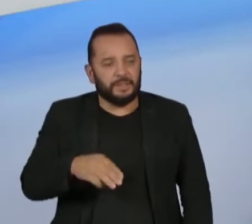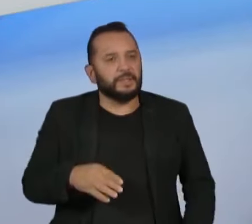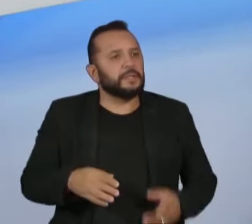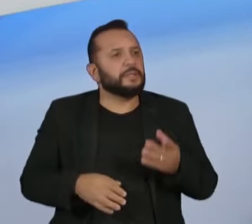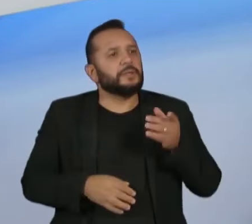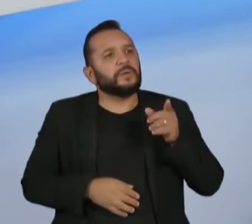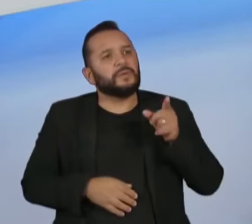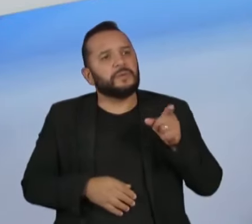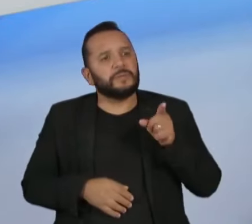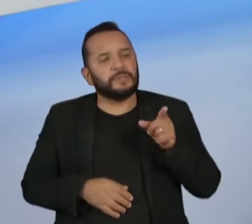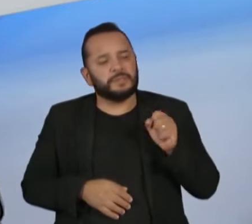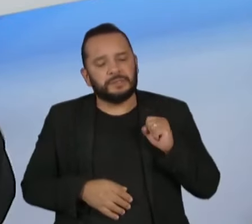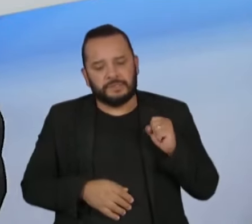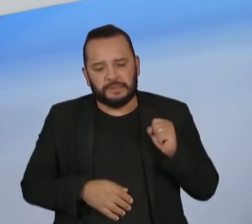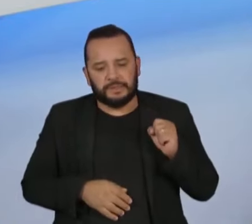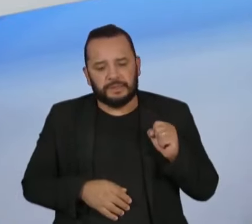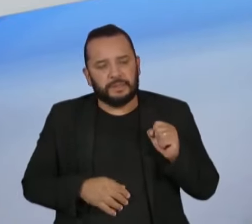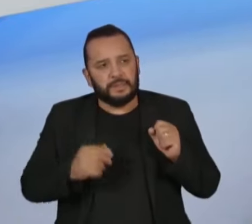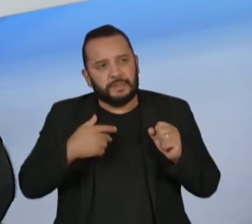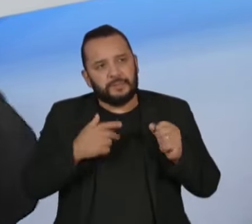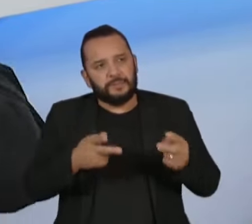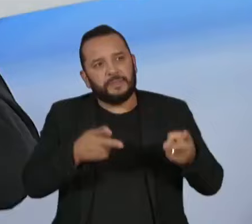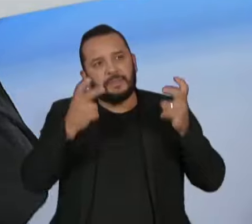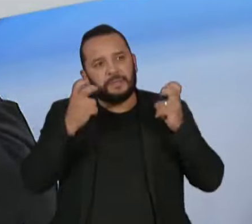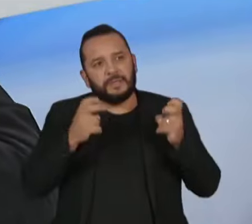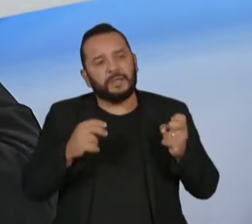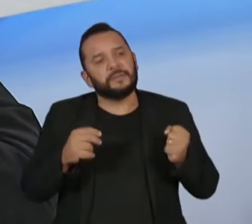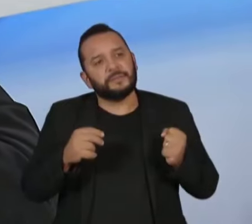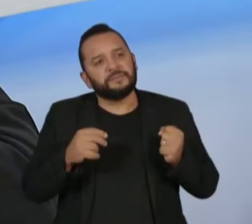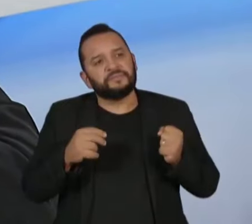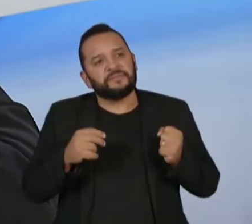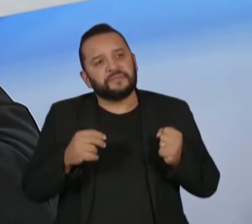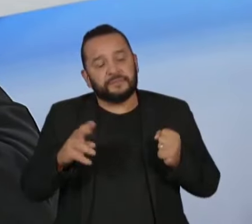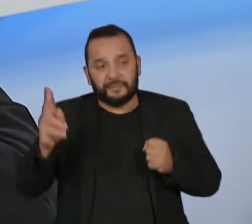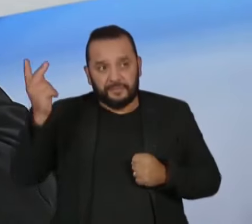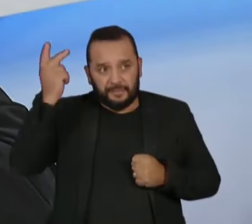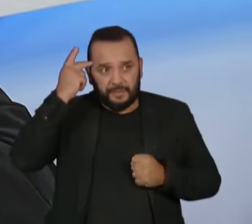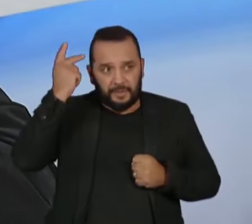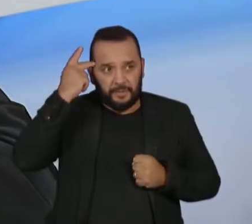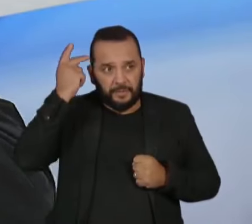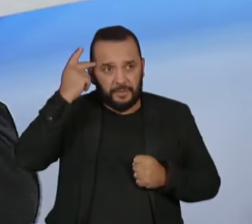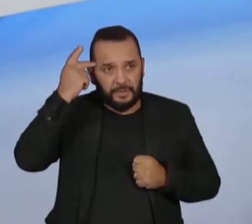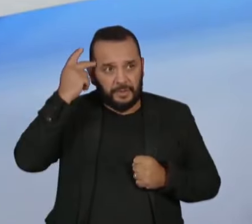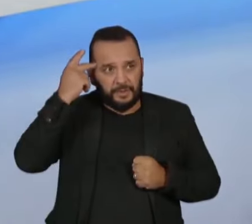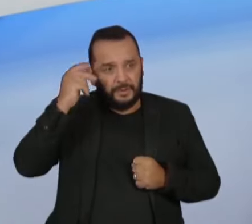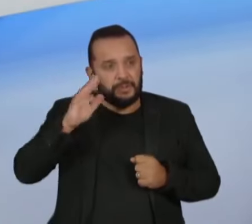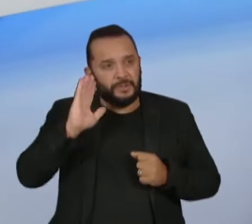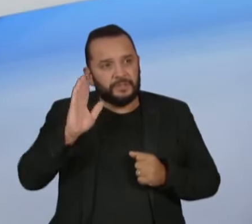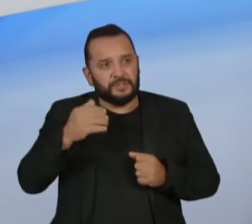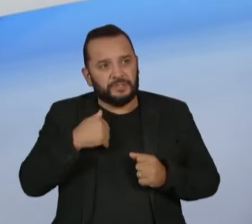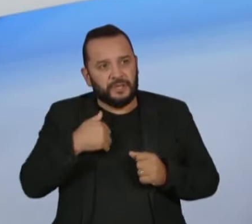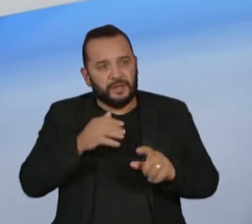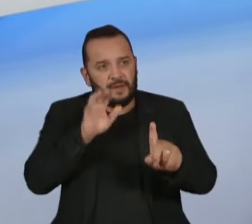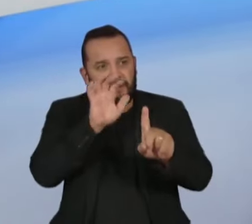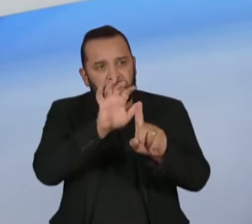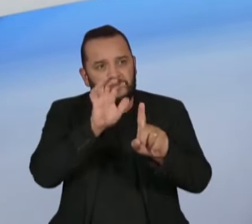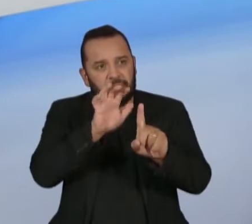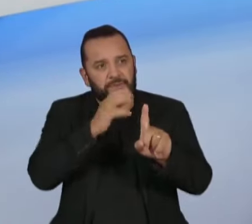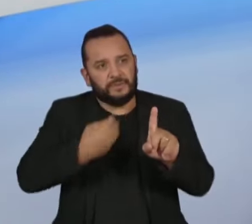você, queria saber se você tem essa percepção de o quanto São Paulo te moldou como artista?